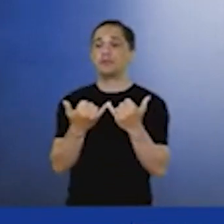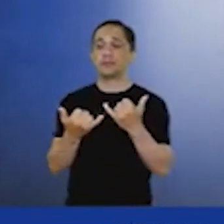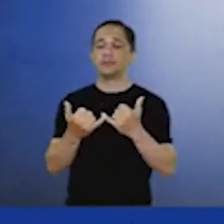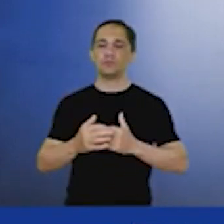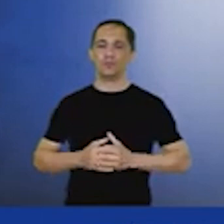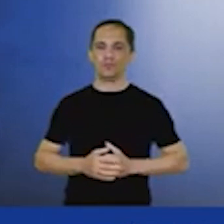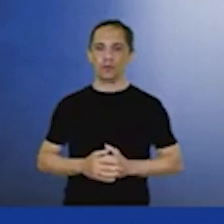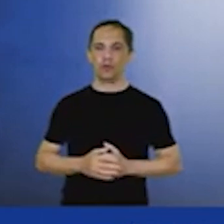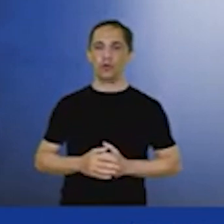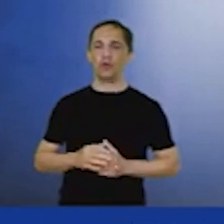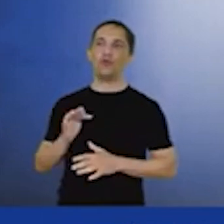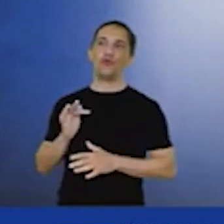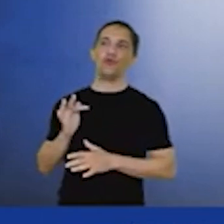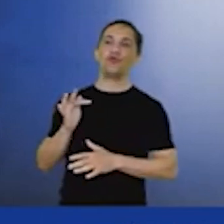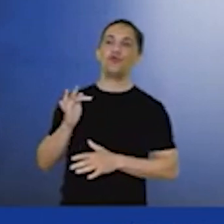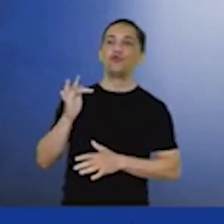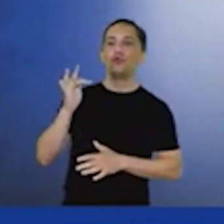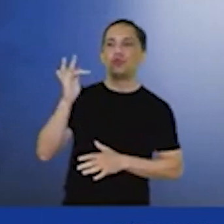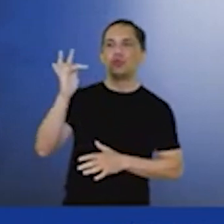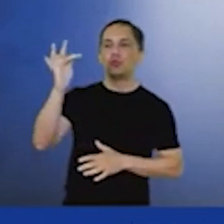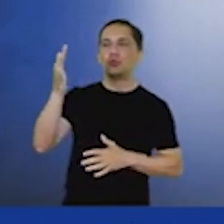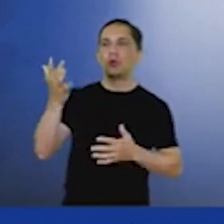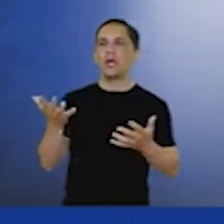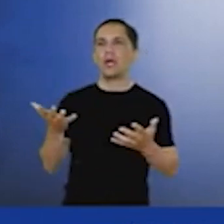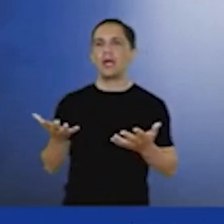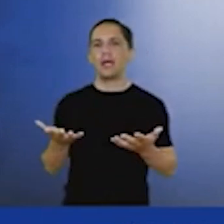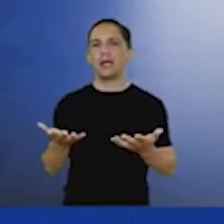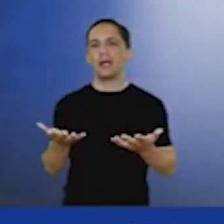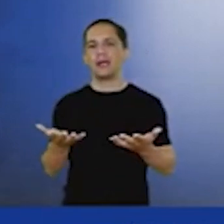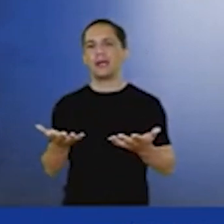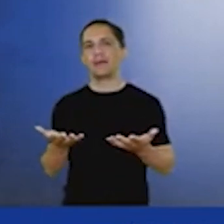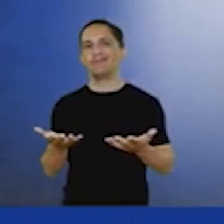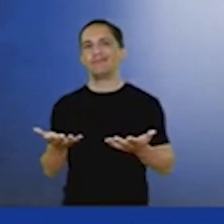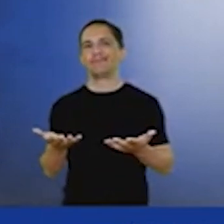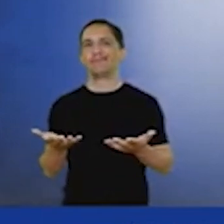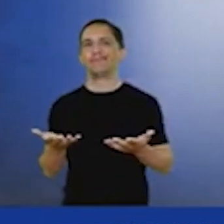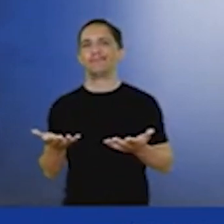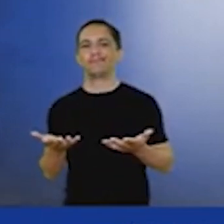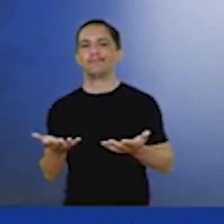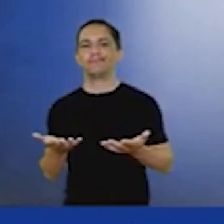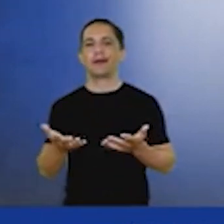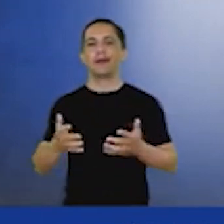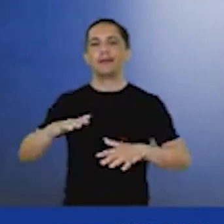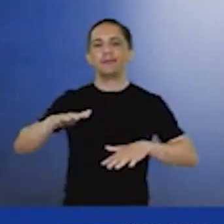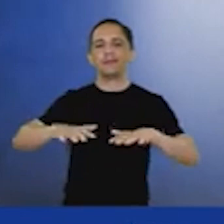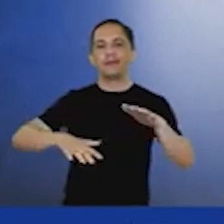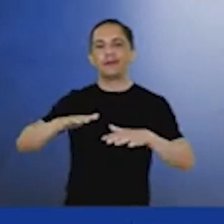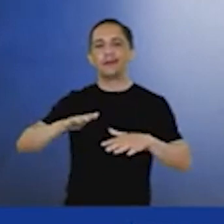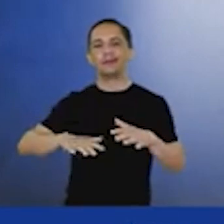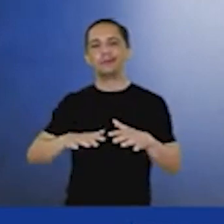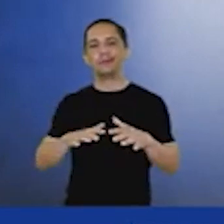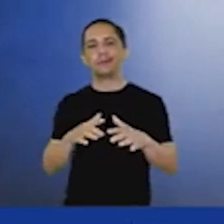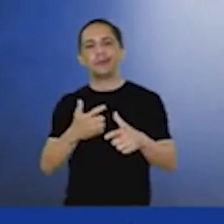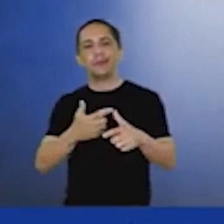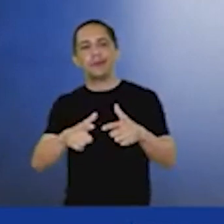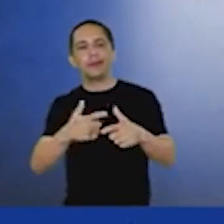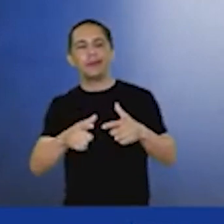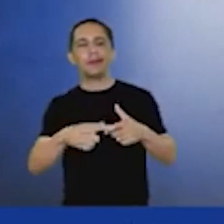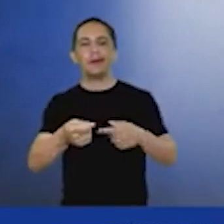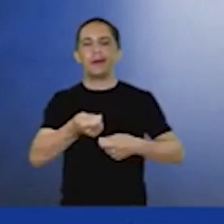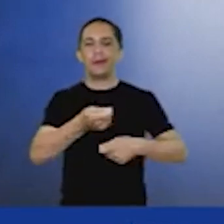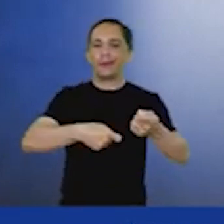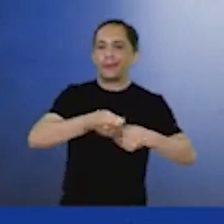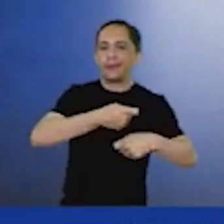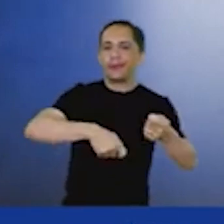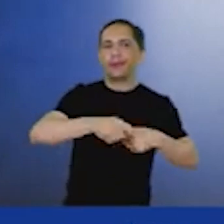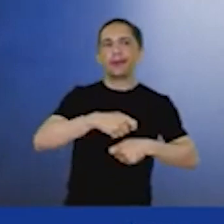precisar de mecanismos para lidar com relações desfavoráveis de balanço comercial com